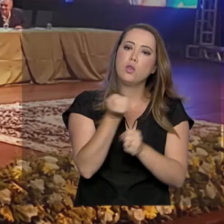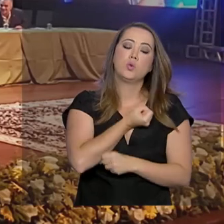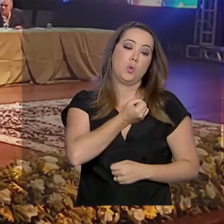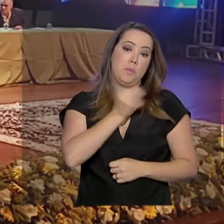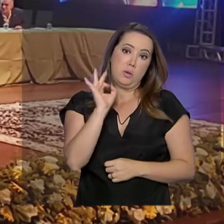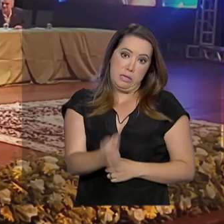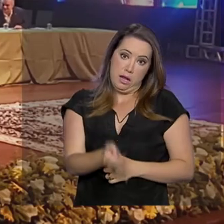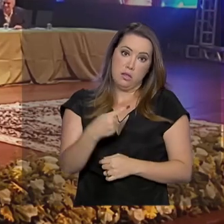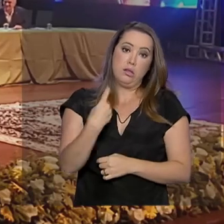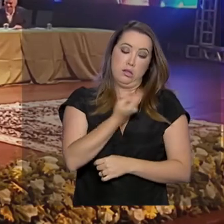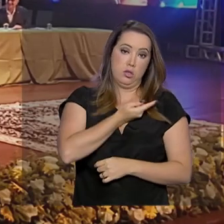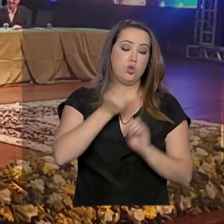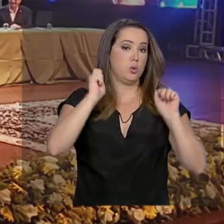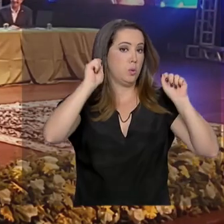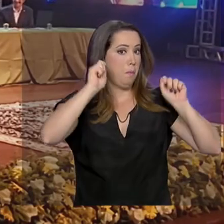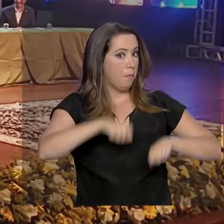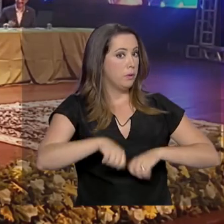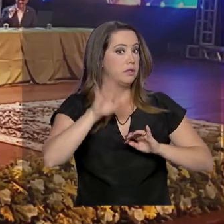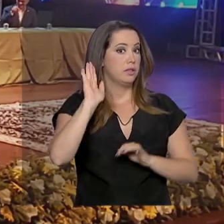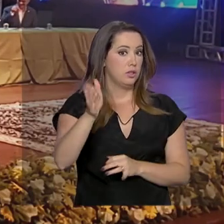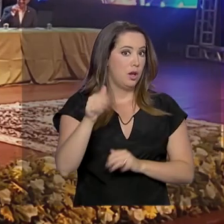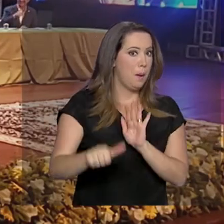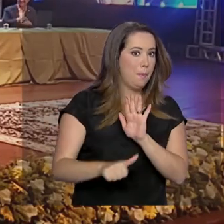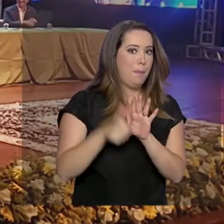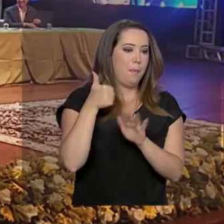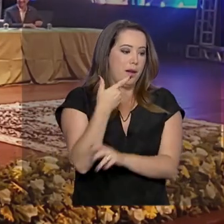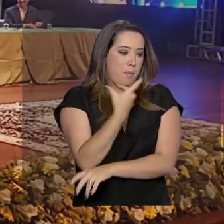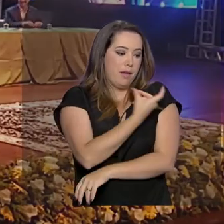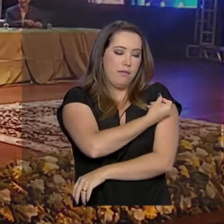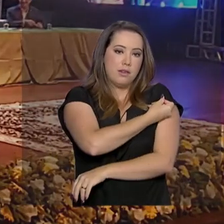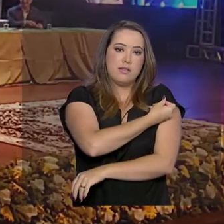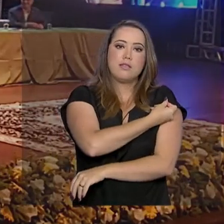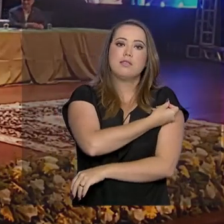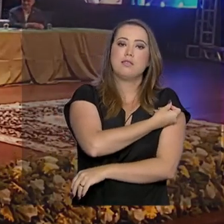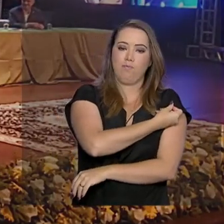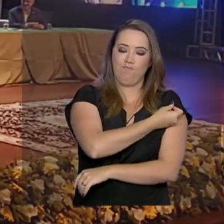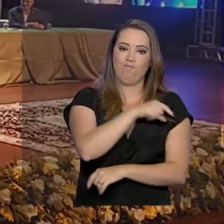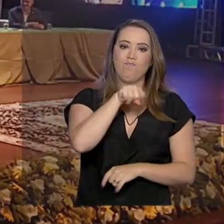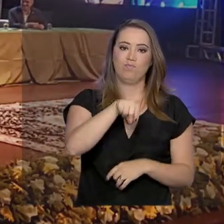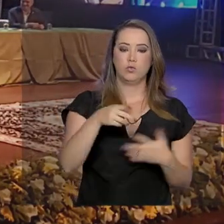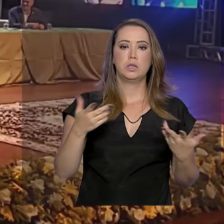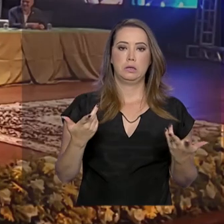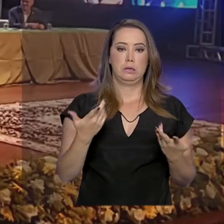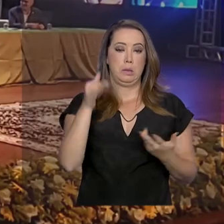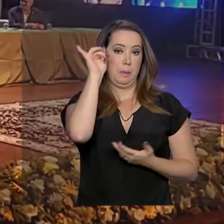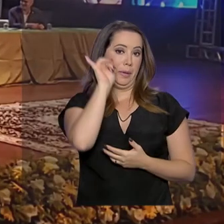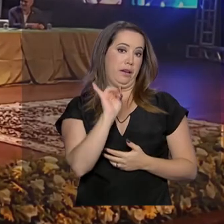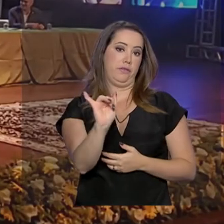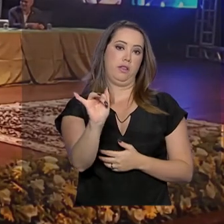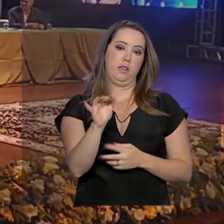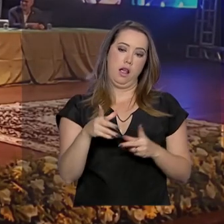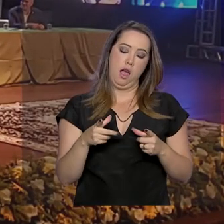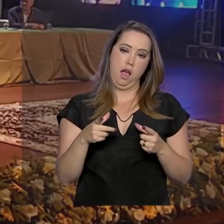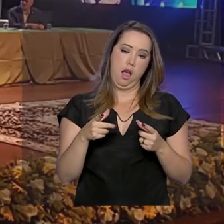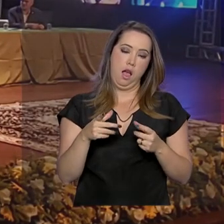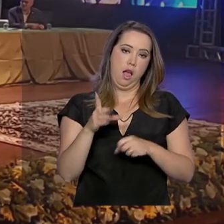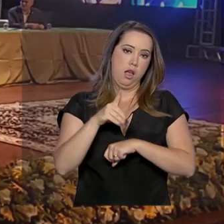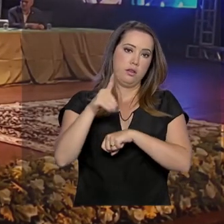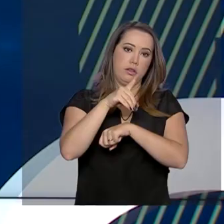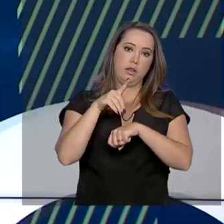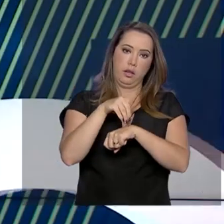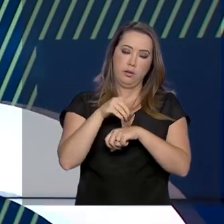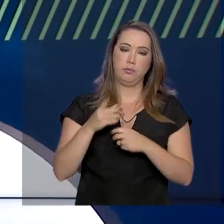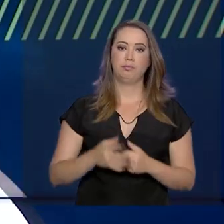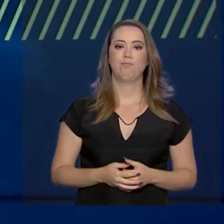comprovarem, a gente possa ter a primeira vacina para a dengue compatível de